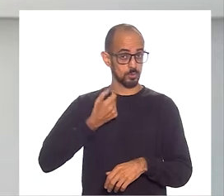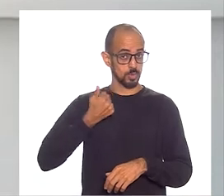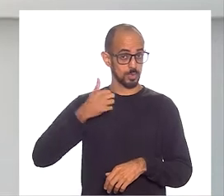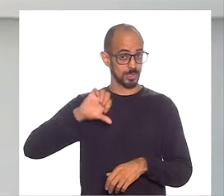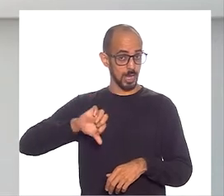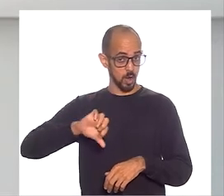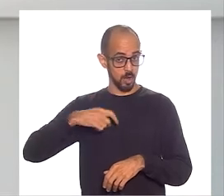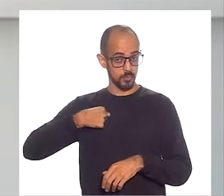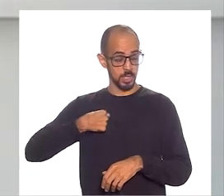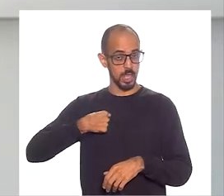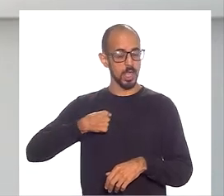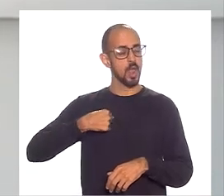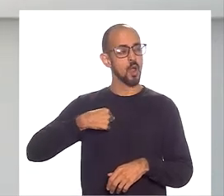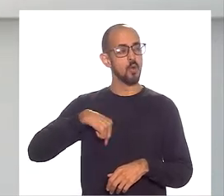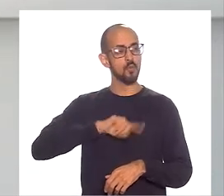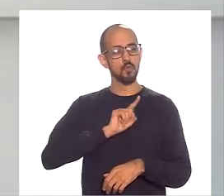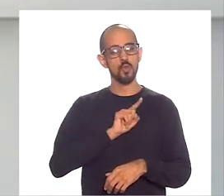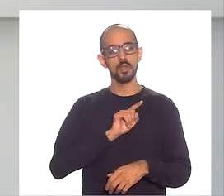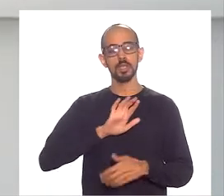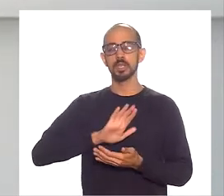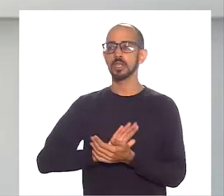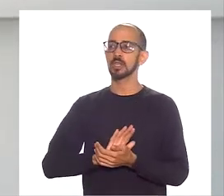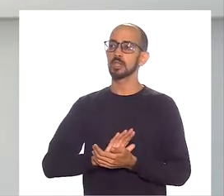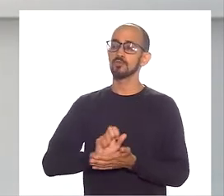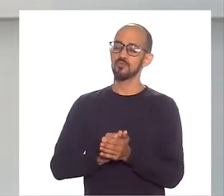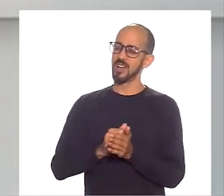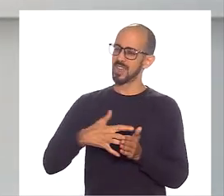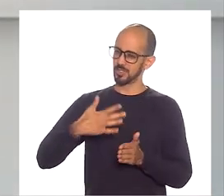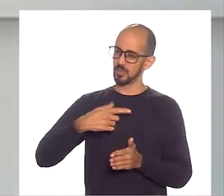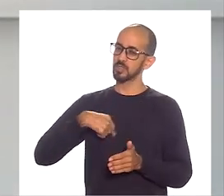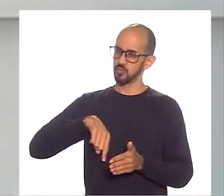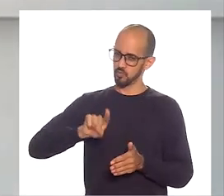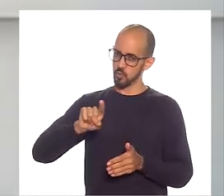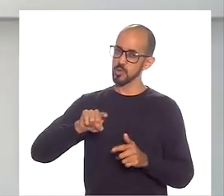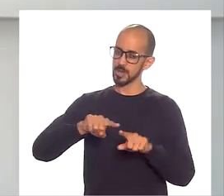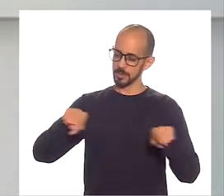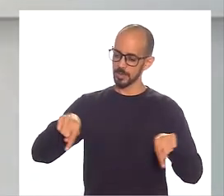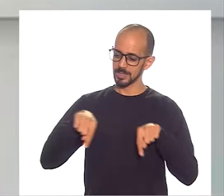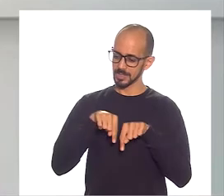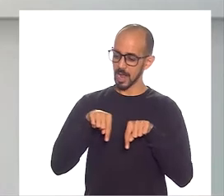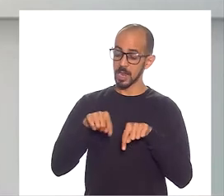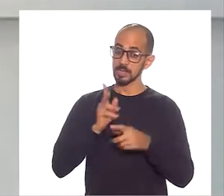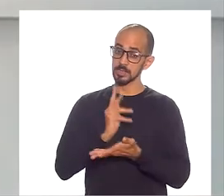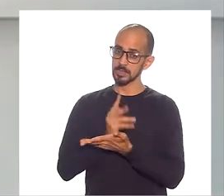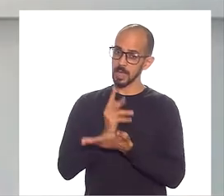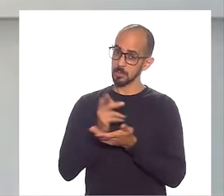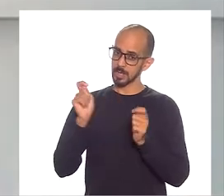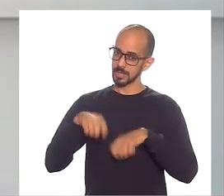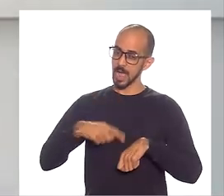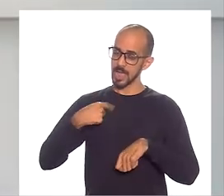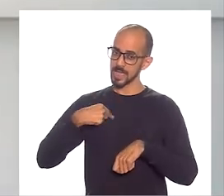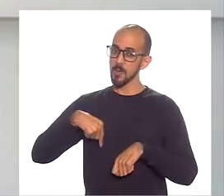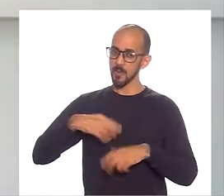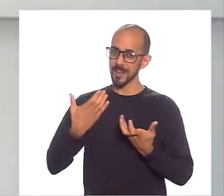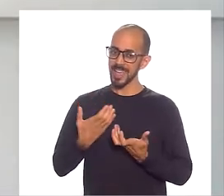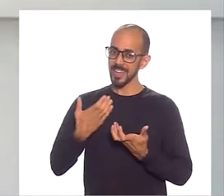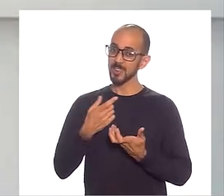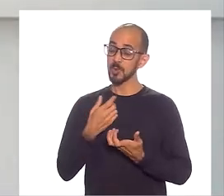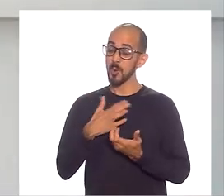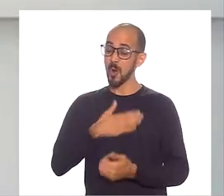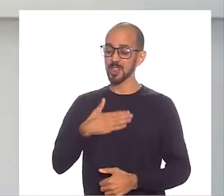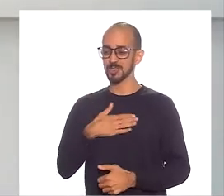2019, eu fui... Ah, eu te vi. Eu já fui muitas vezes para a sala de aula e sempre que posso eu faço questão de ir, porque aí a gente